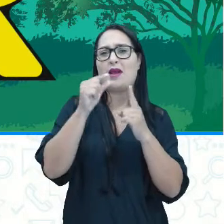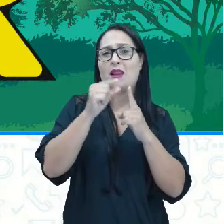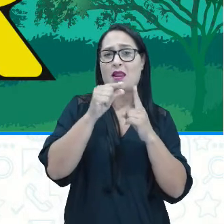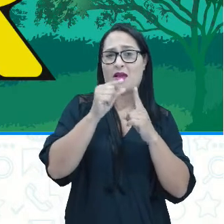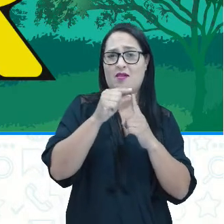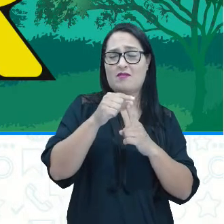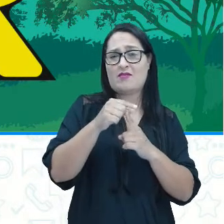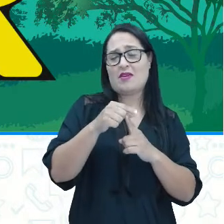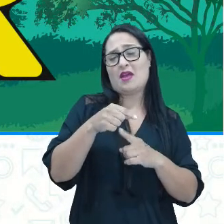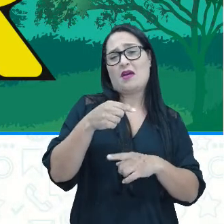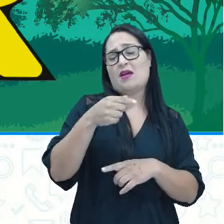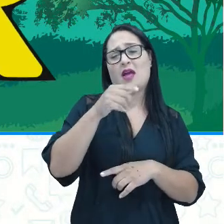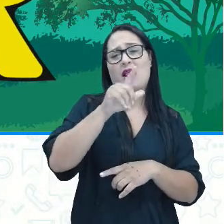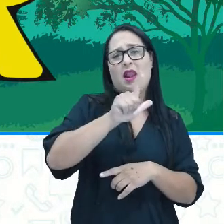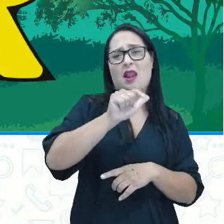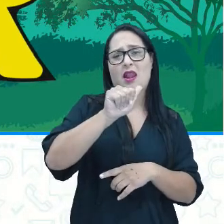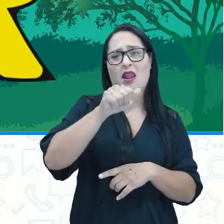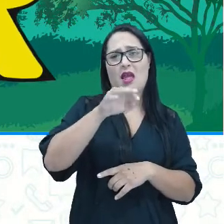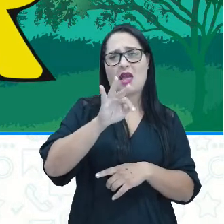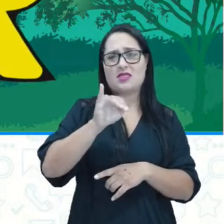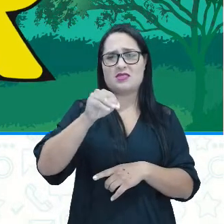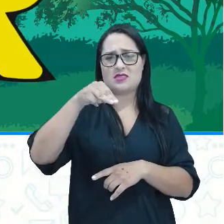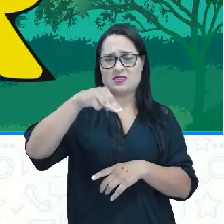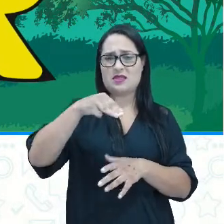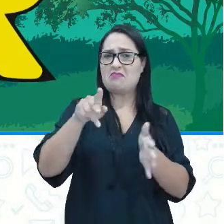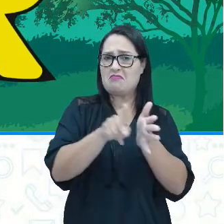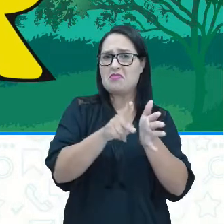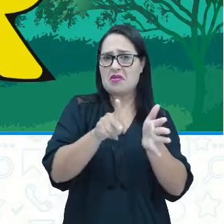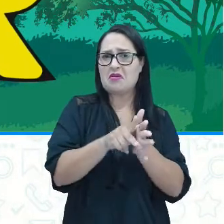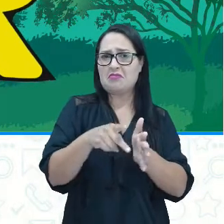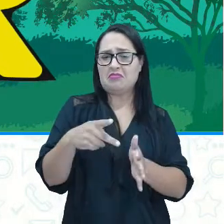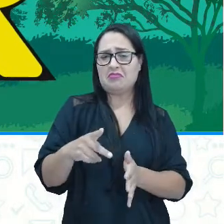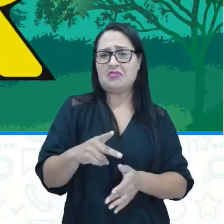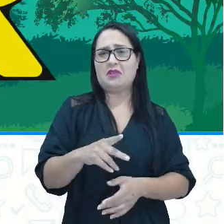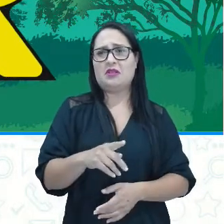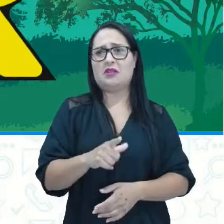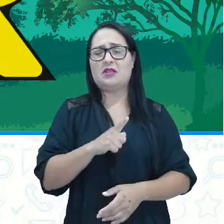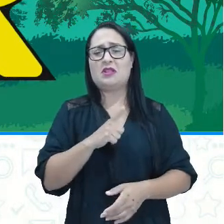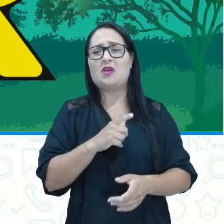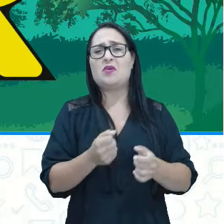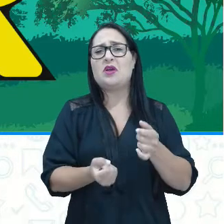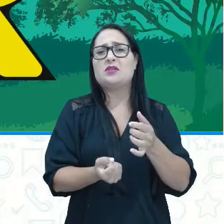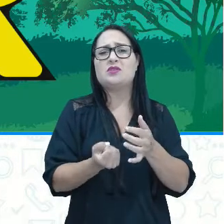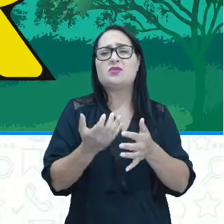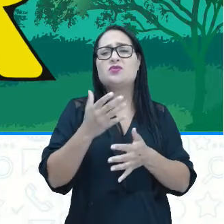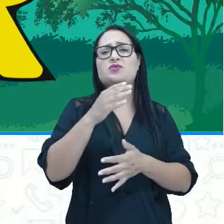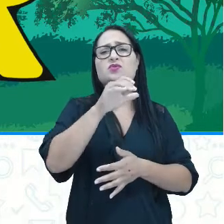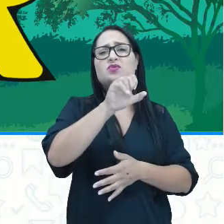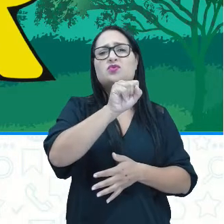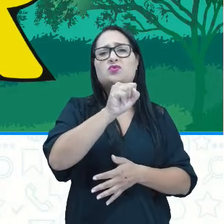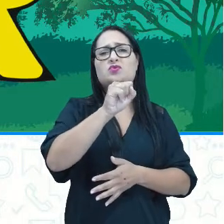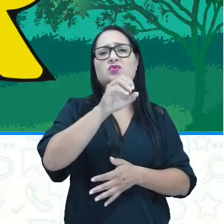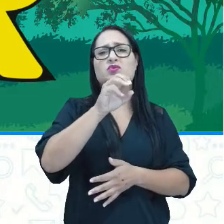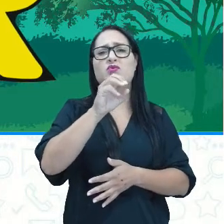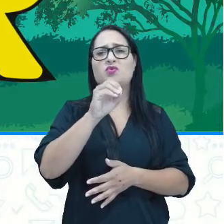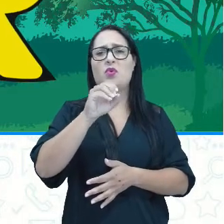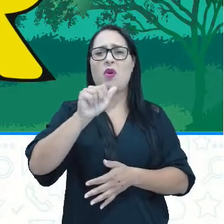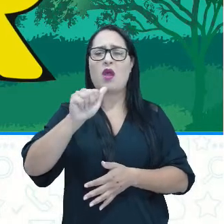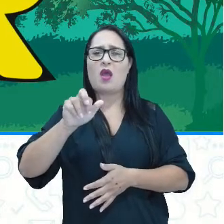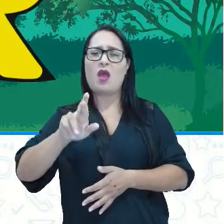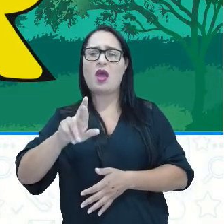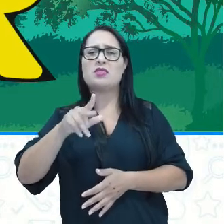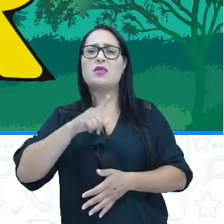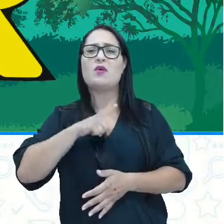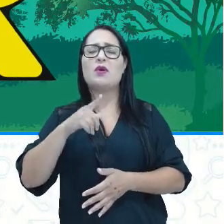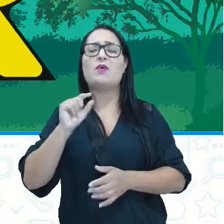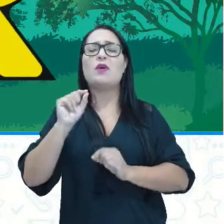significa soar junto. Soar, gente, com o, vem de som, emitir